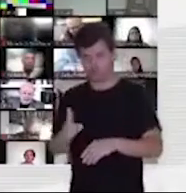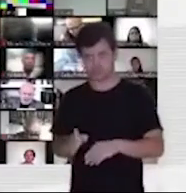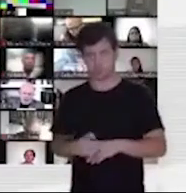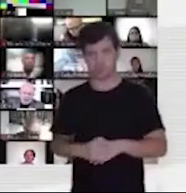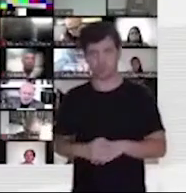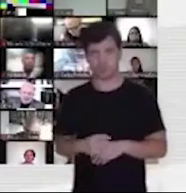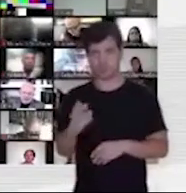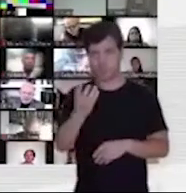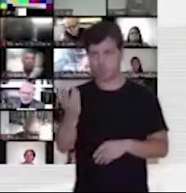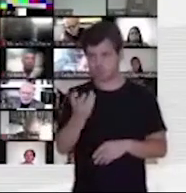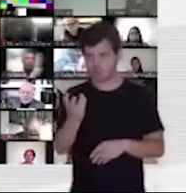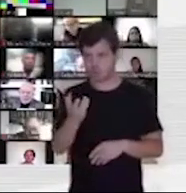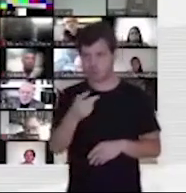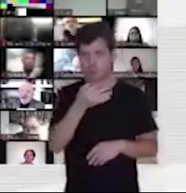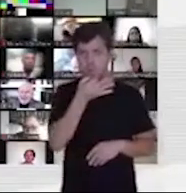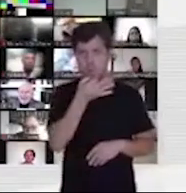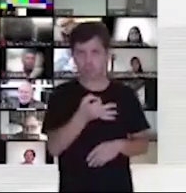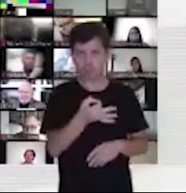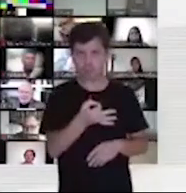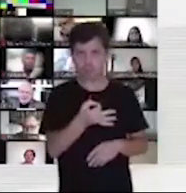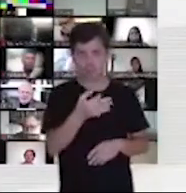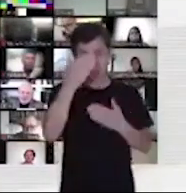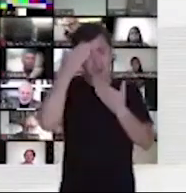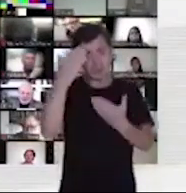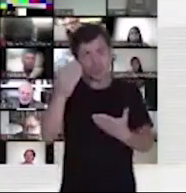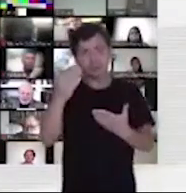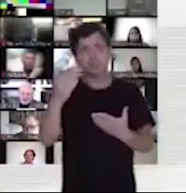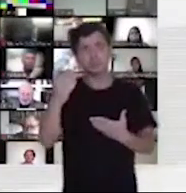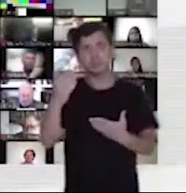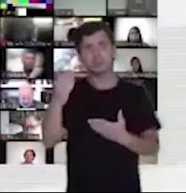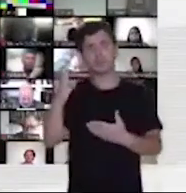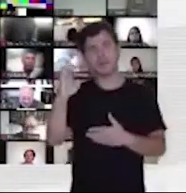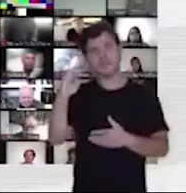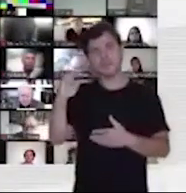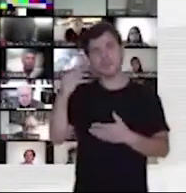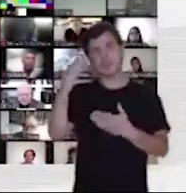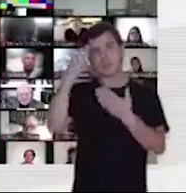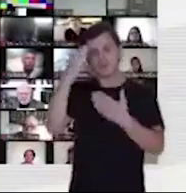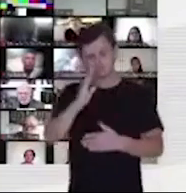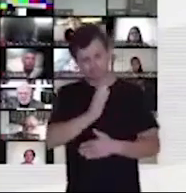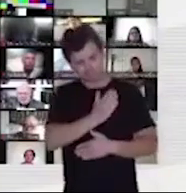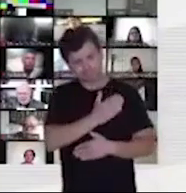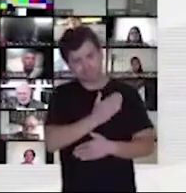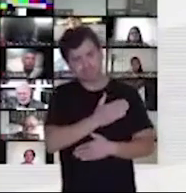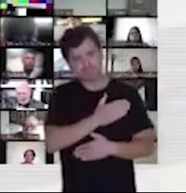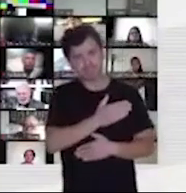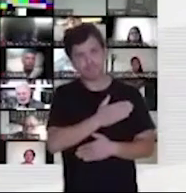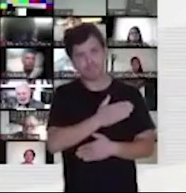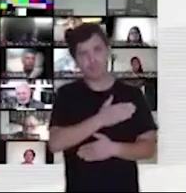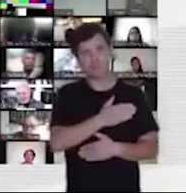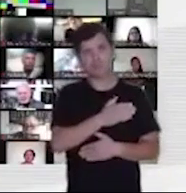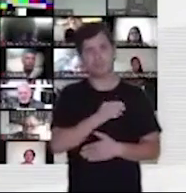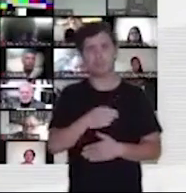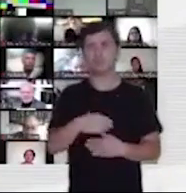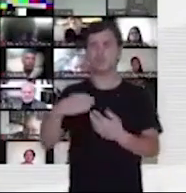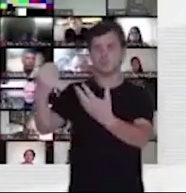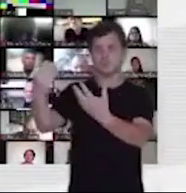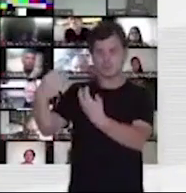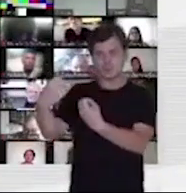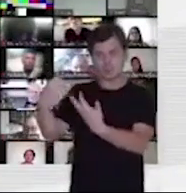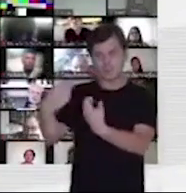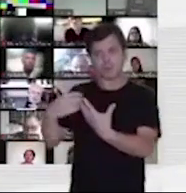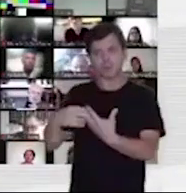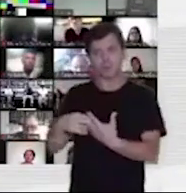Eu quero dizer para vocês que eu estou agradecido, Bené, agradecido de coração pela lição que eu tive hoje.